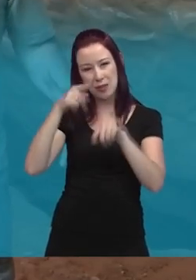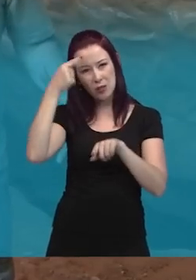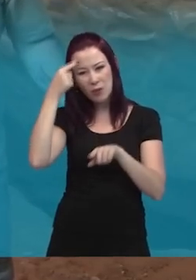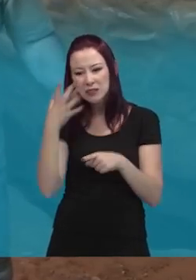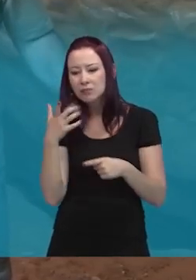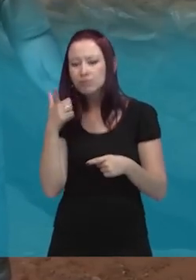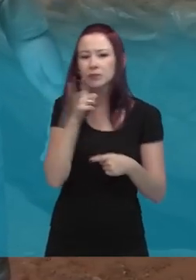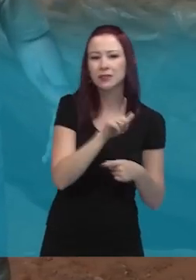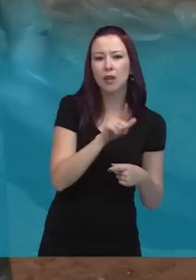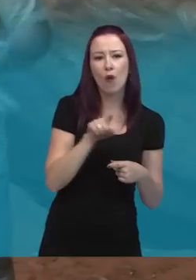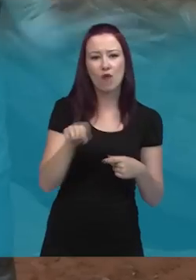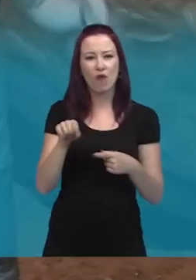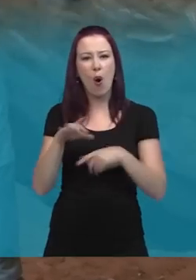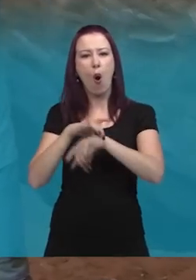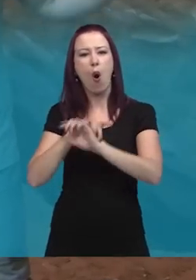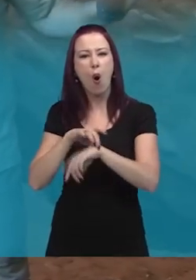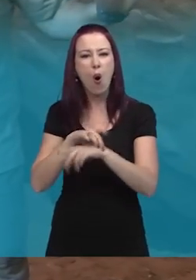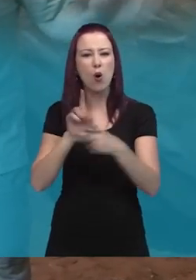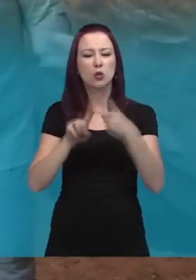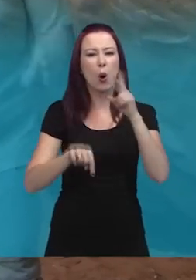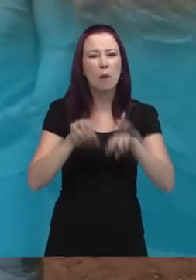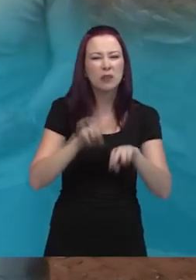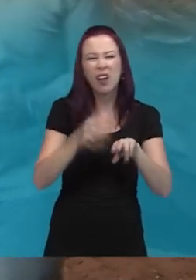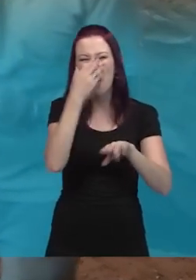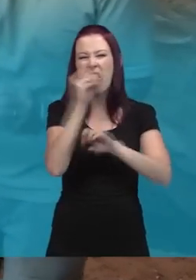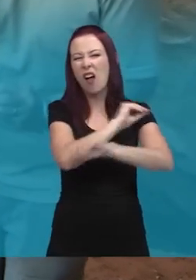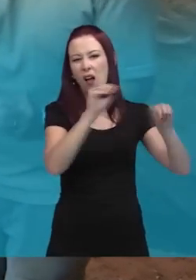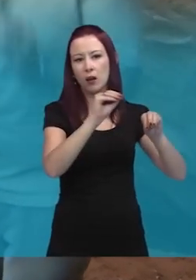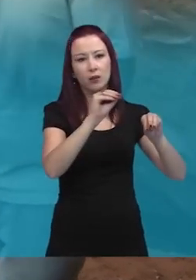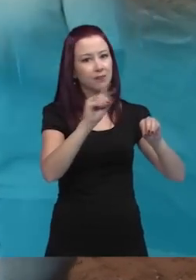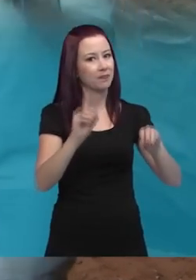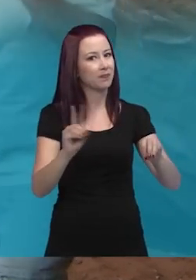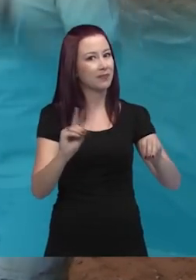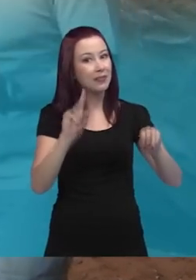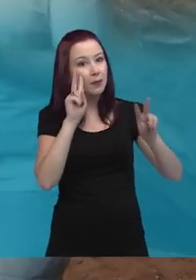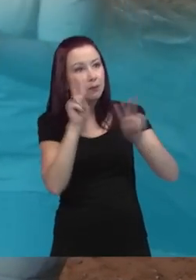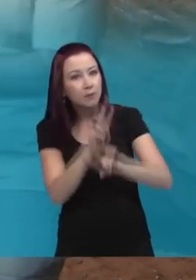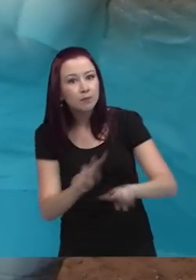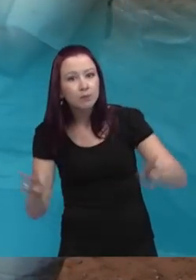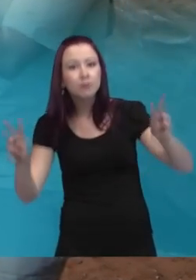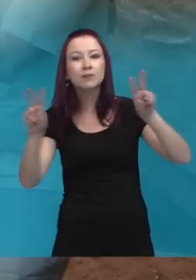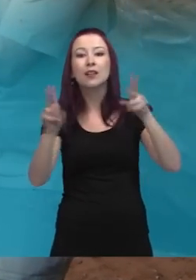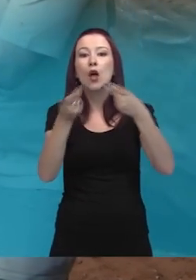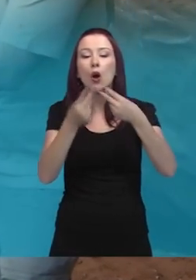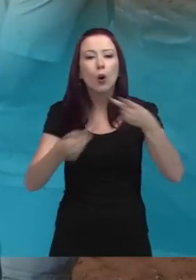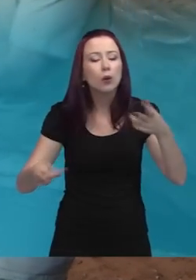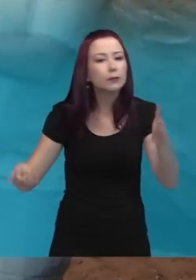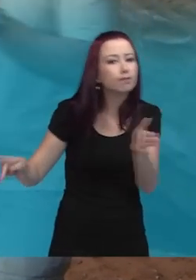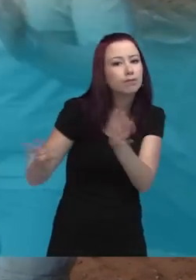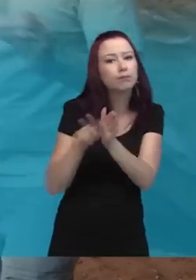Já salvaram os vestígios? O resto pode sumir? Não, não pode. Não pode. Essa paisagem é a